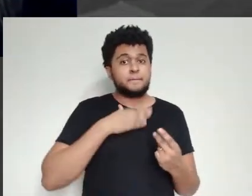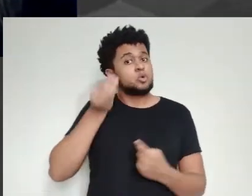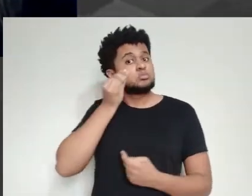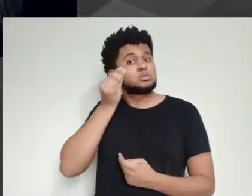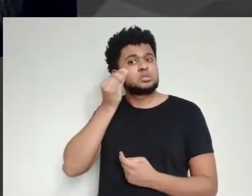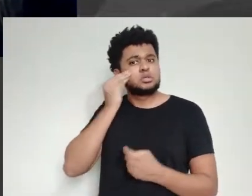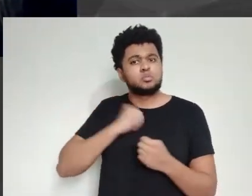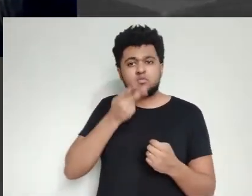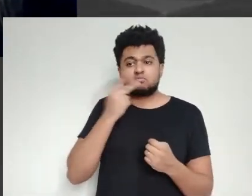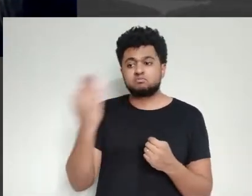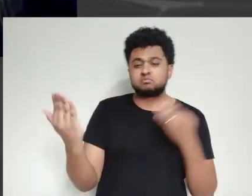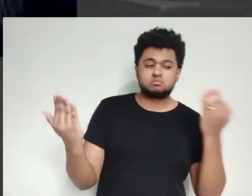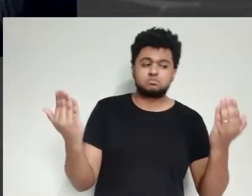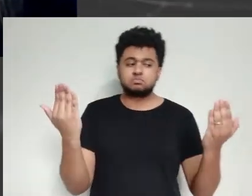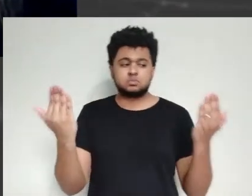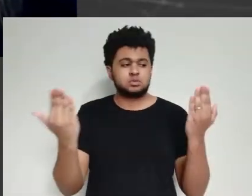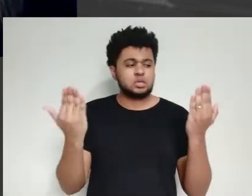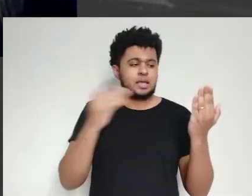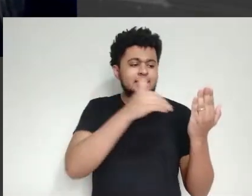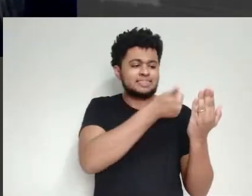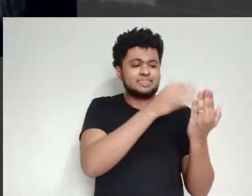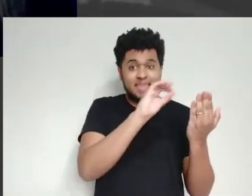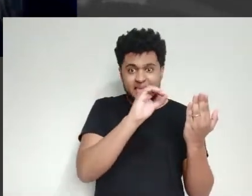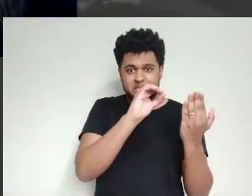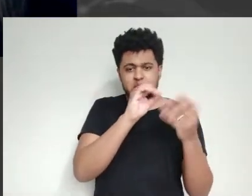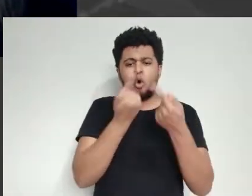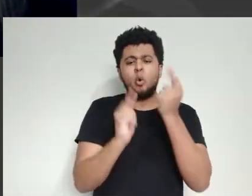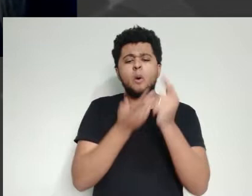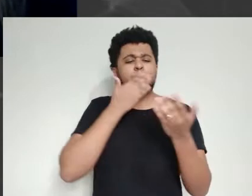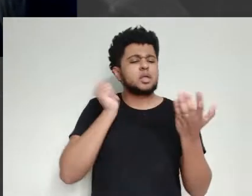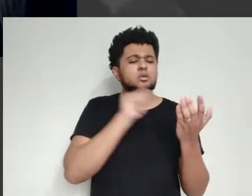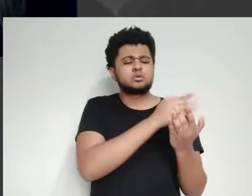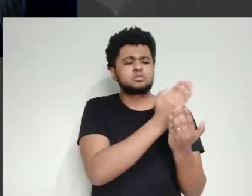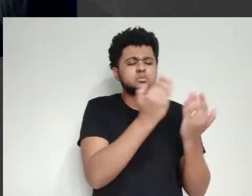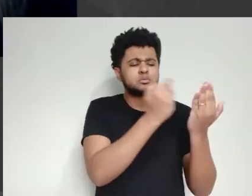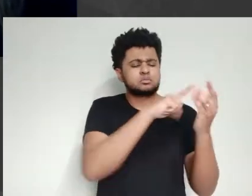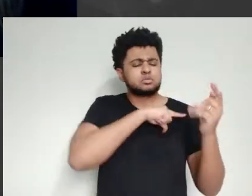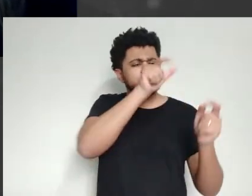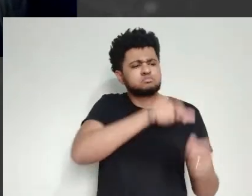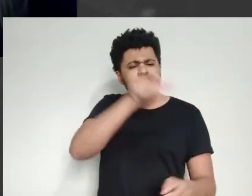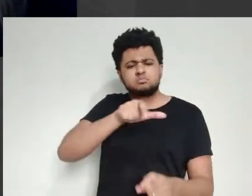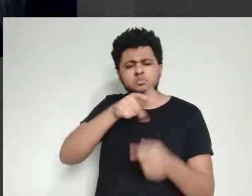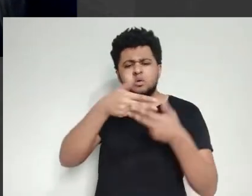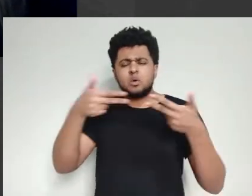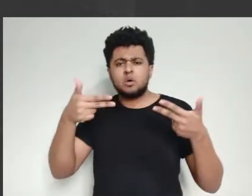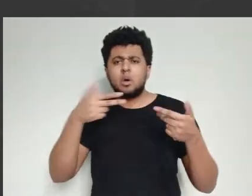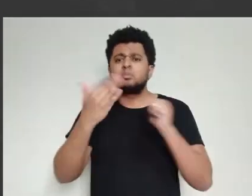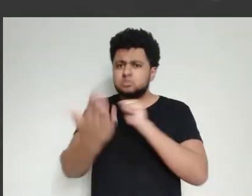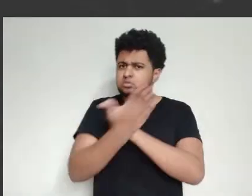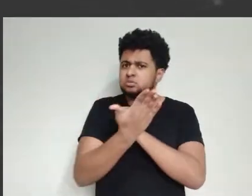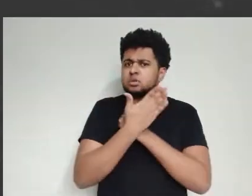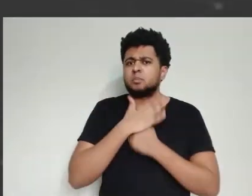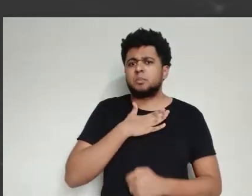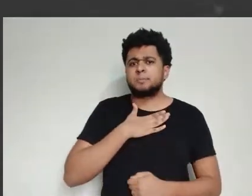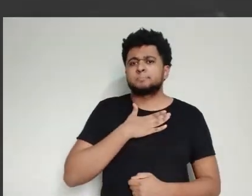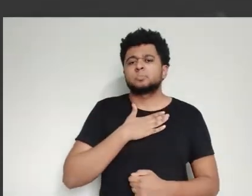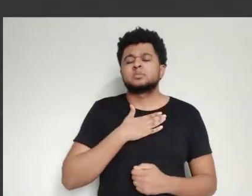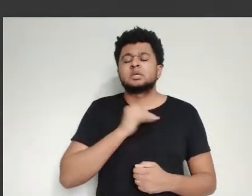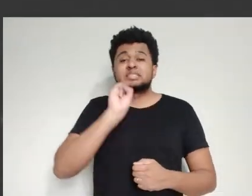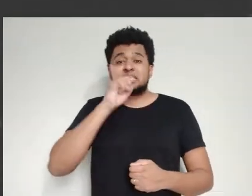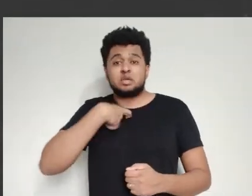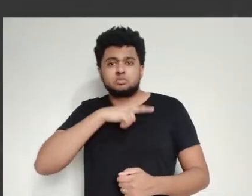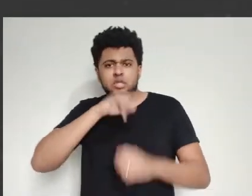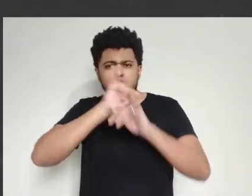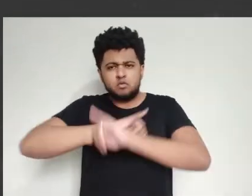esses testes em laboratório, eles não levam tanto tempo. É questão de semanas, um mês, no máximo, você consegue extrair muita informação.